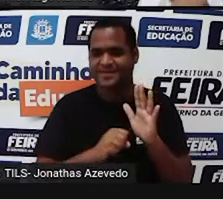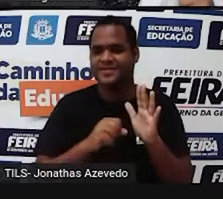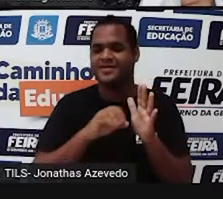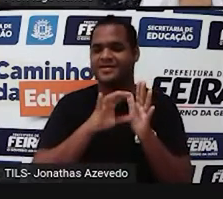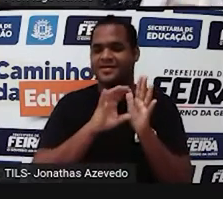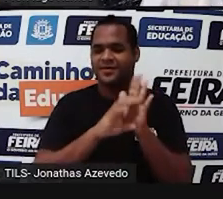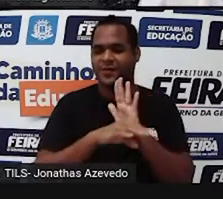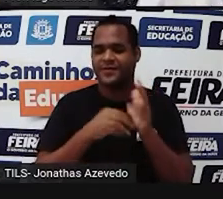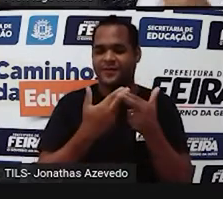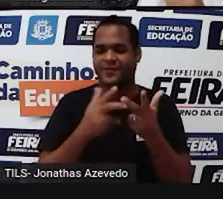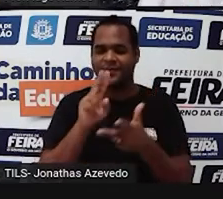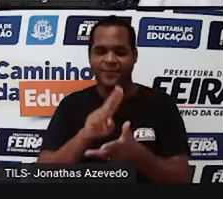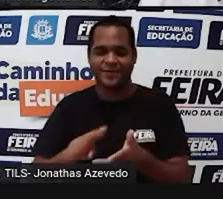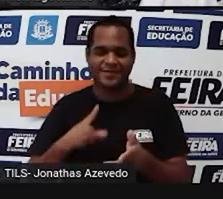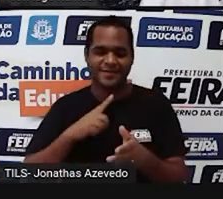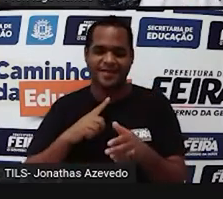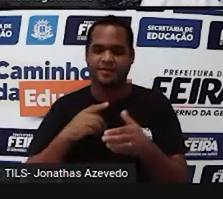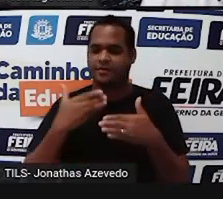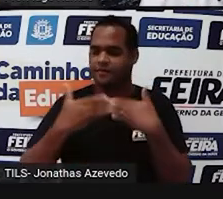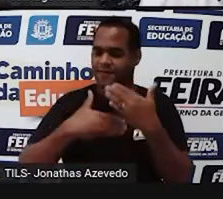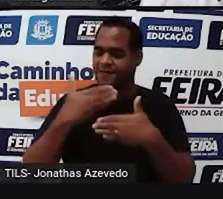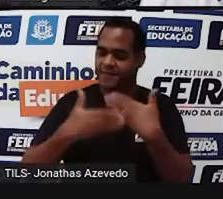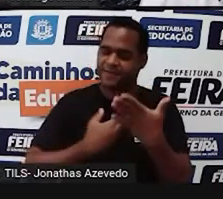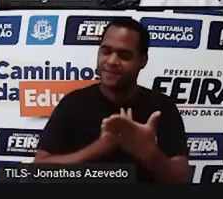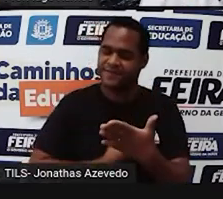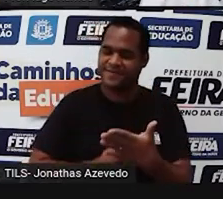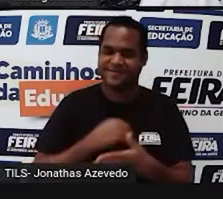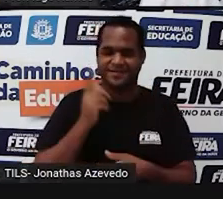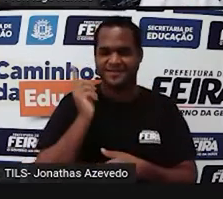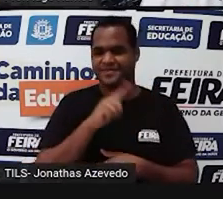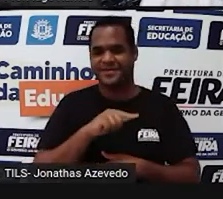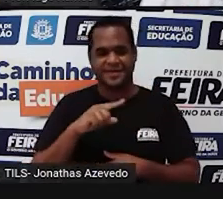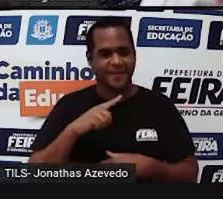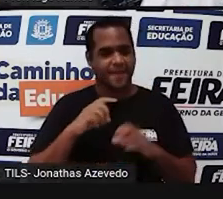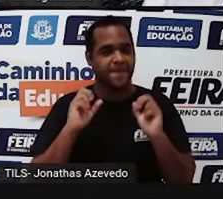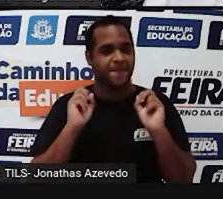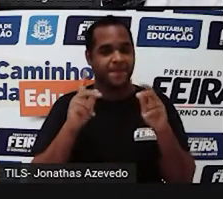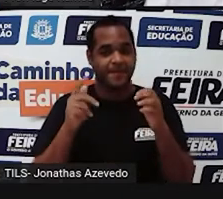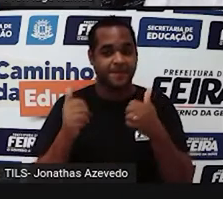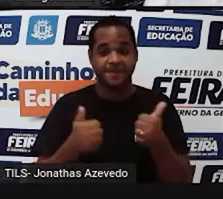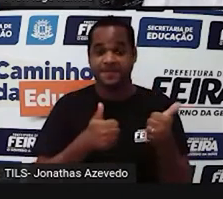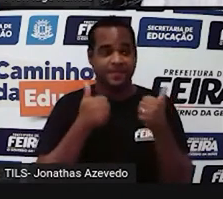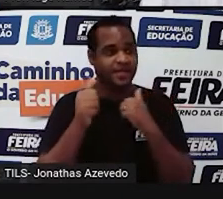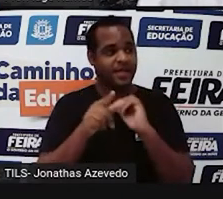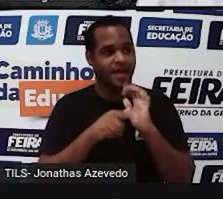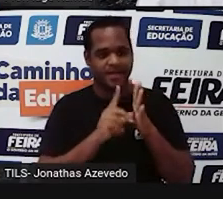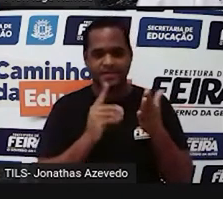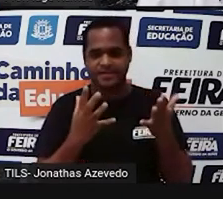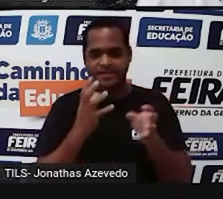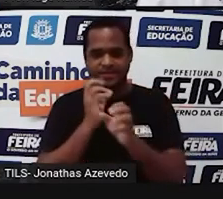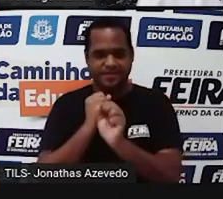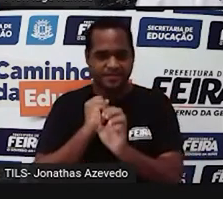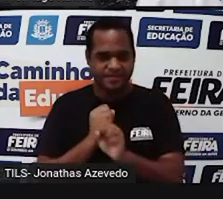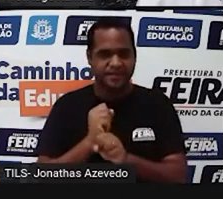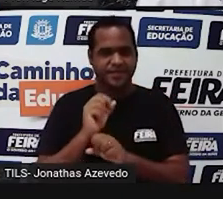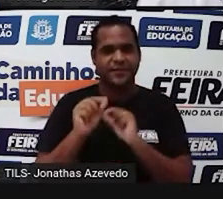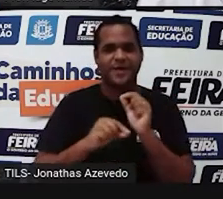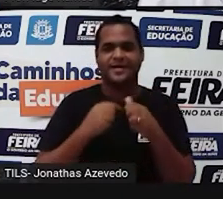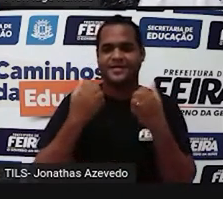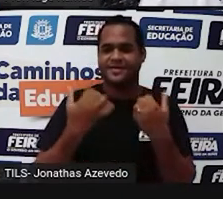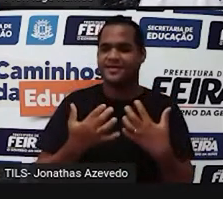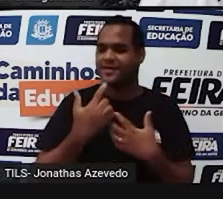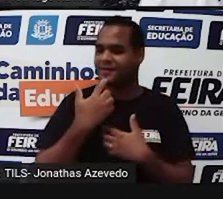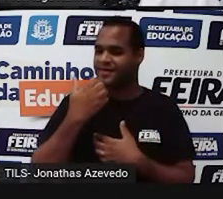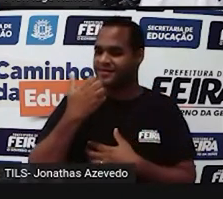no curso da nossa vida. Tá bom? Beleza? Mas antes de chegar no cálculo, olha só, deixa eu